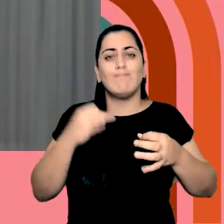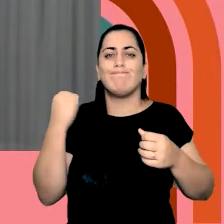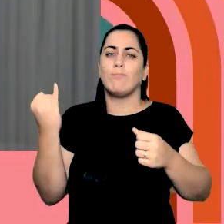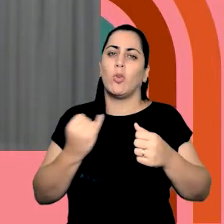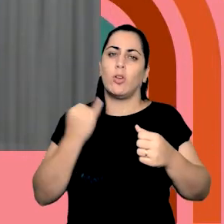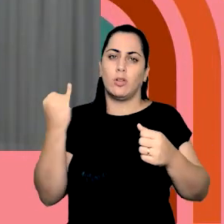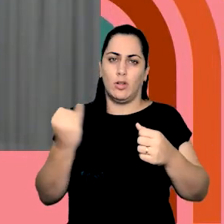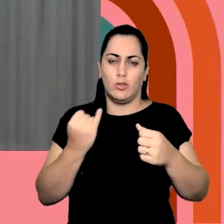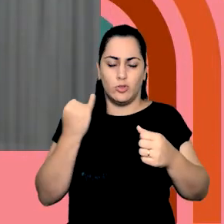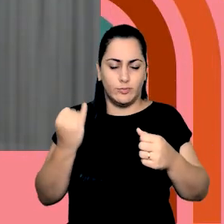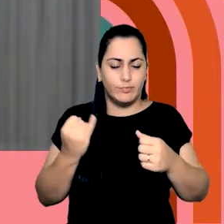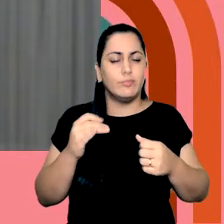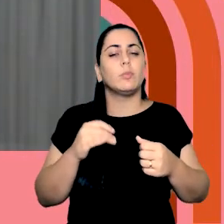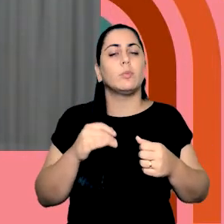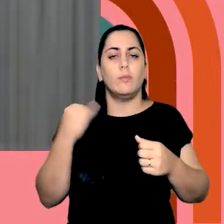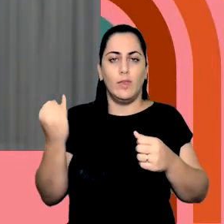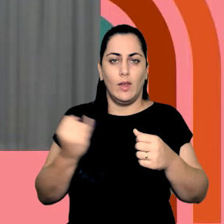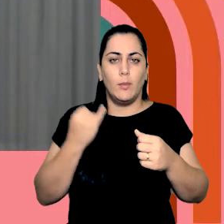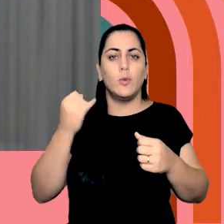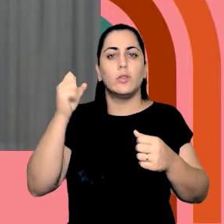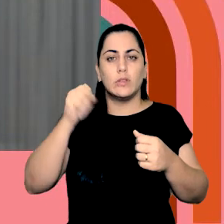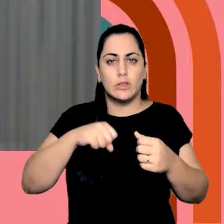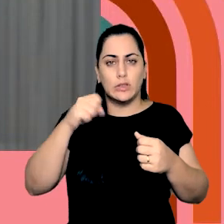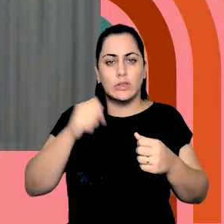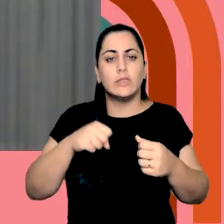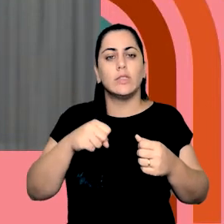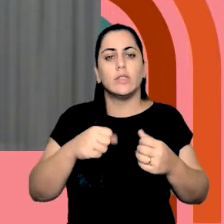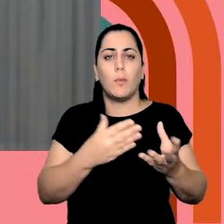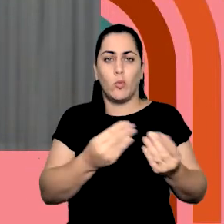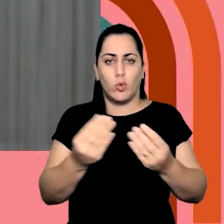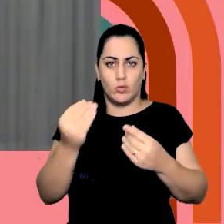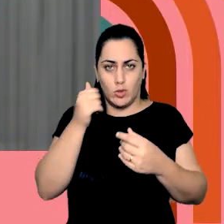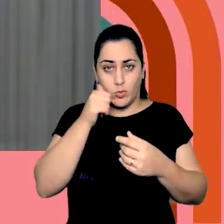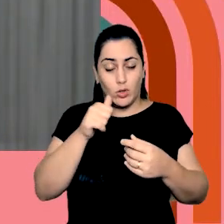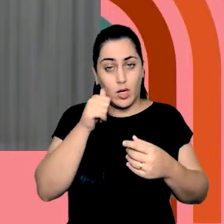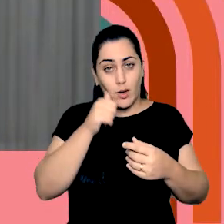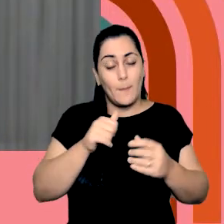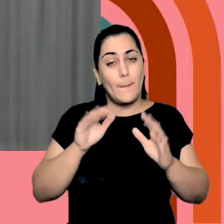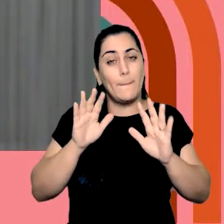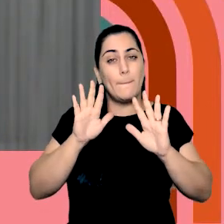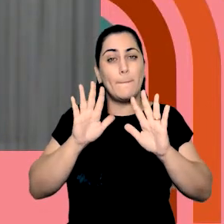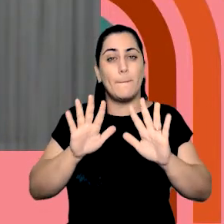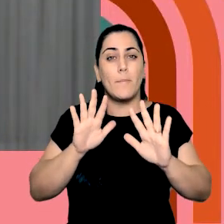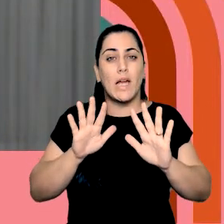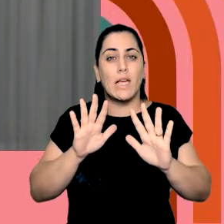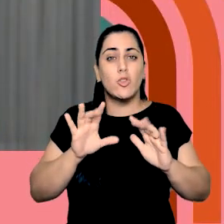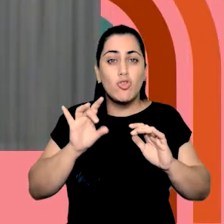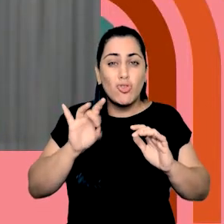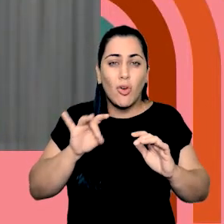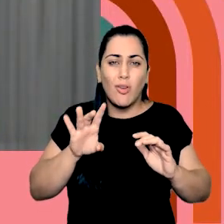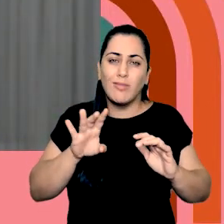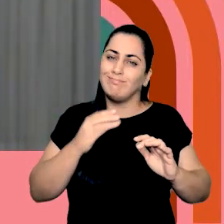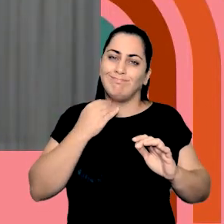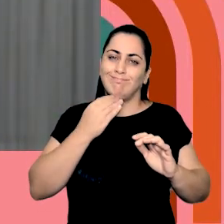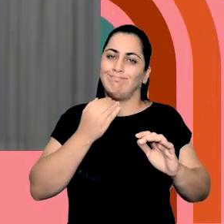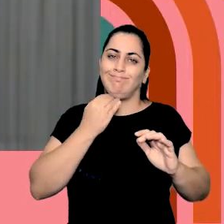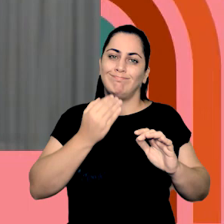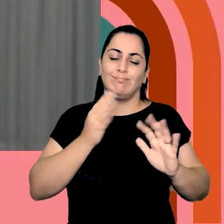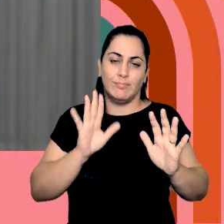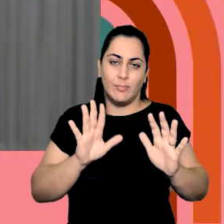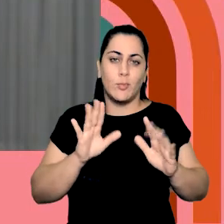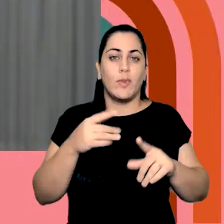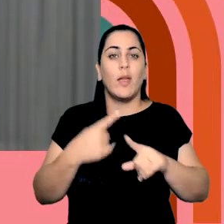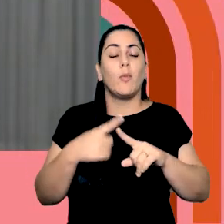muito importante, é muito importante que haja um número expressivo de mulheres. Mas, isso não basta, isso não